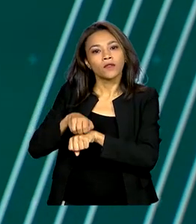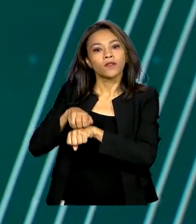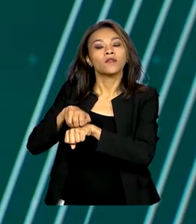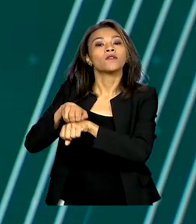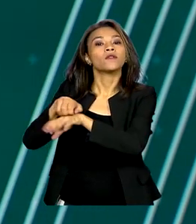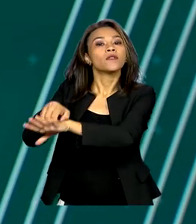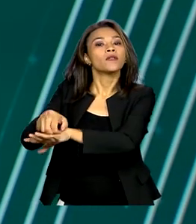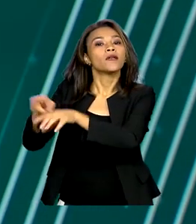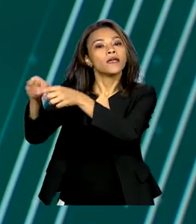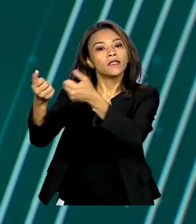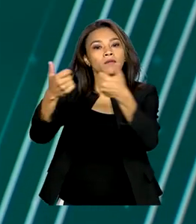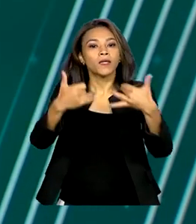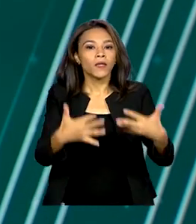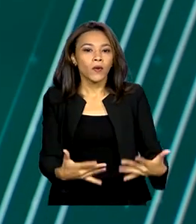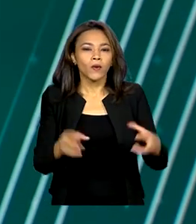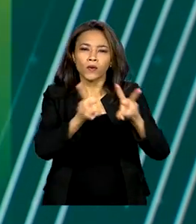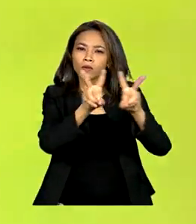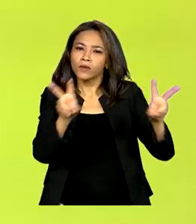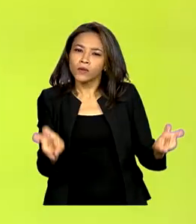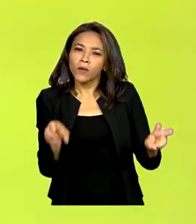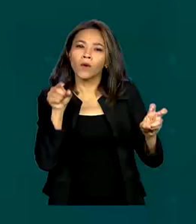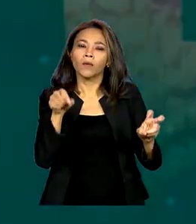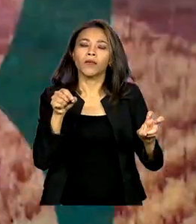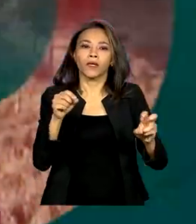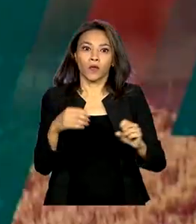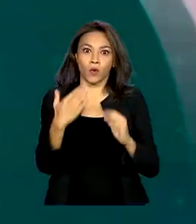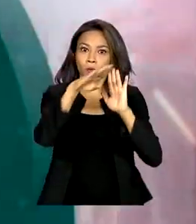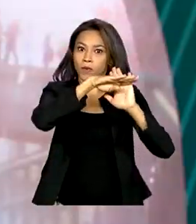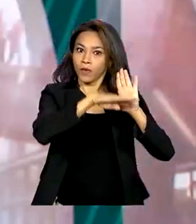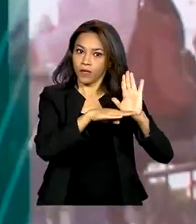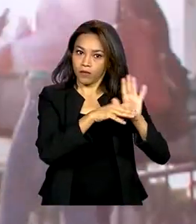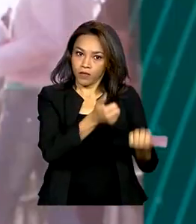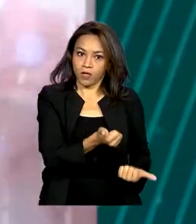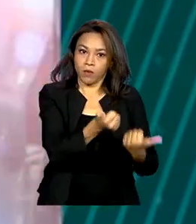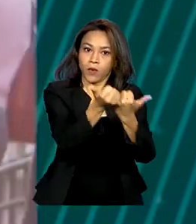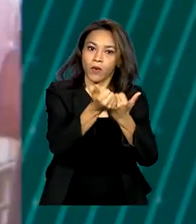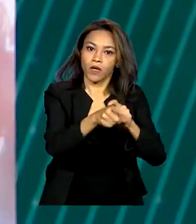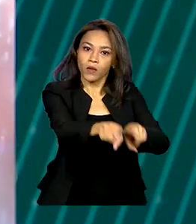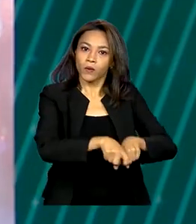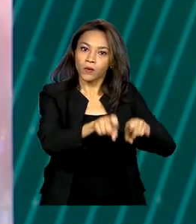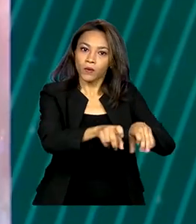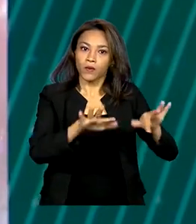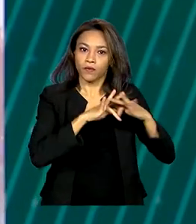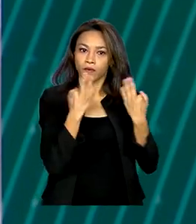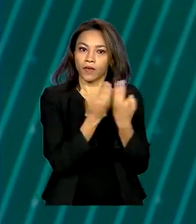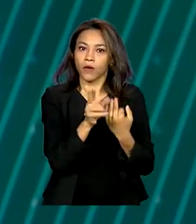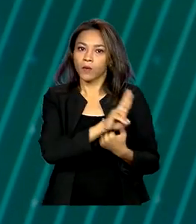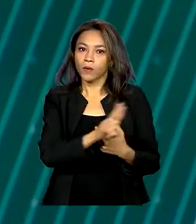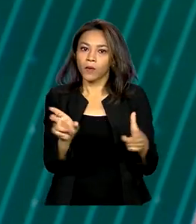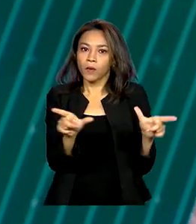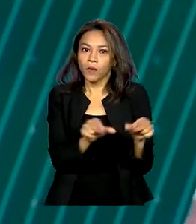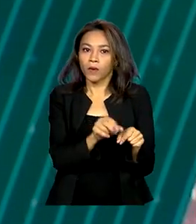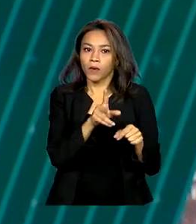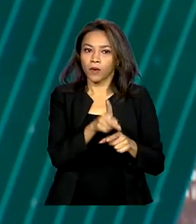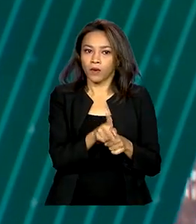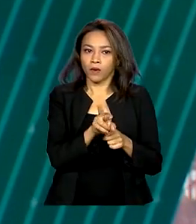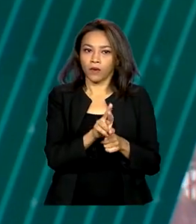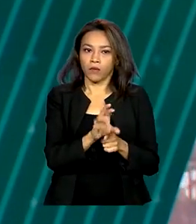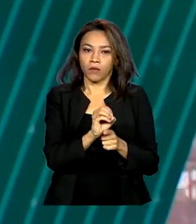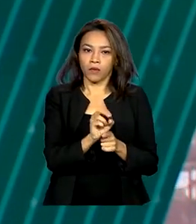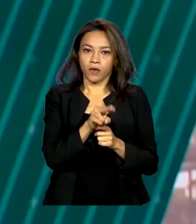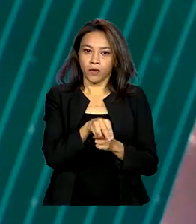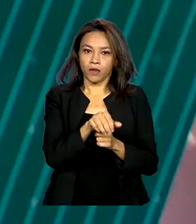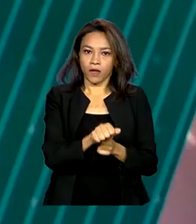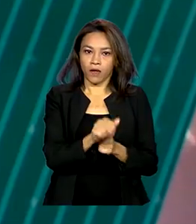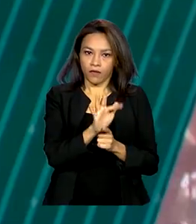falou sobre o Programa Nacional de Fortalecimento da Agricultura Familiar, o PRONAF, que neste ano deve contar